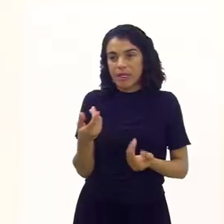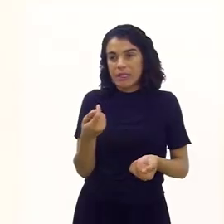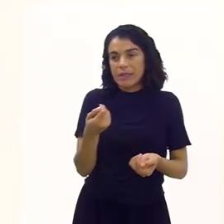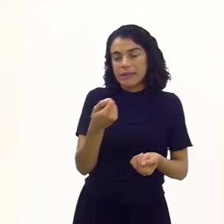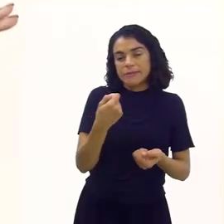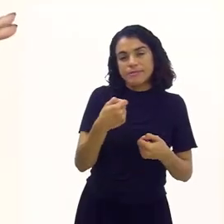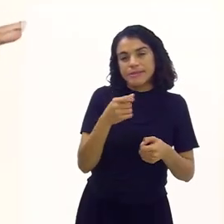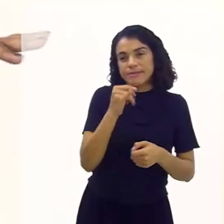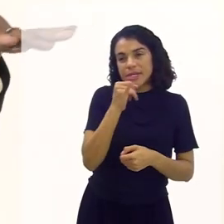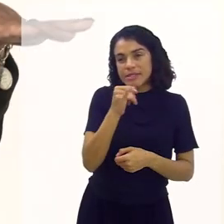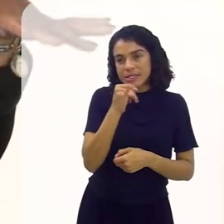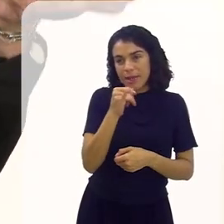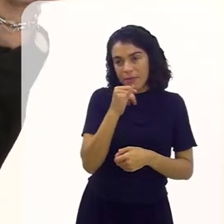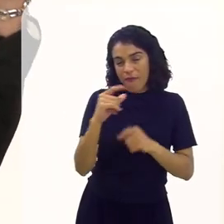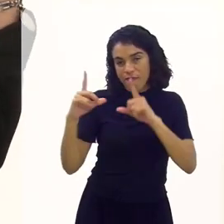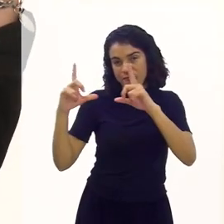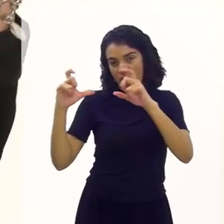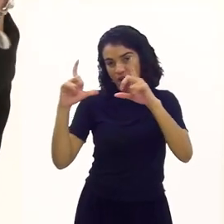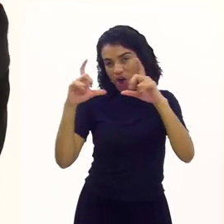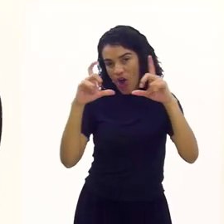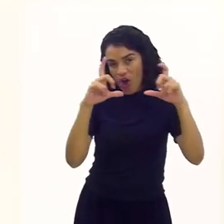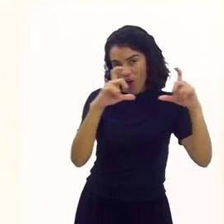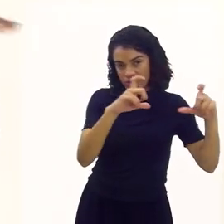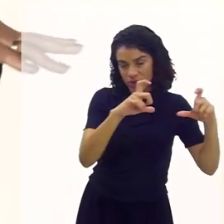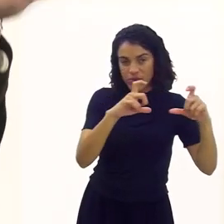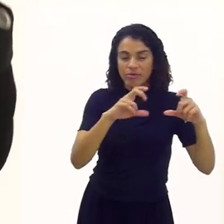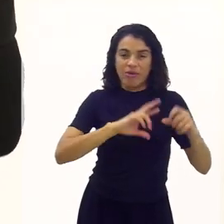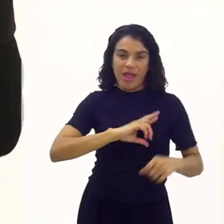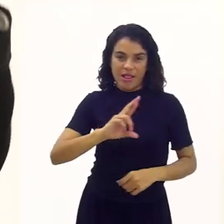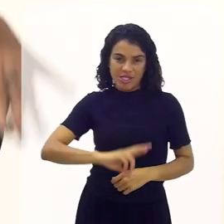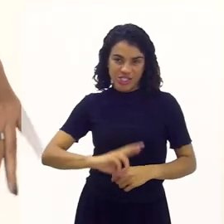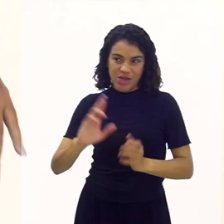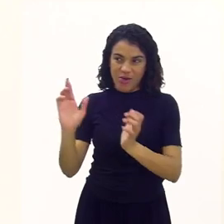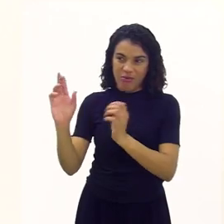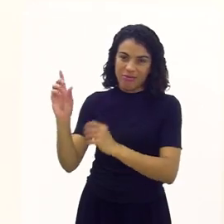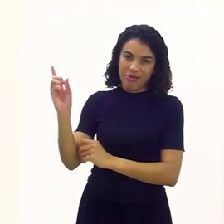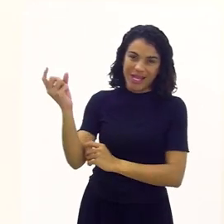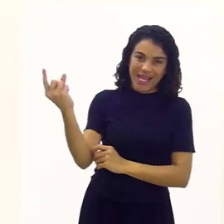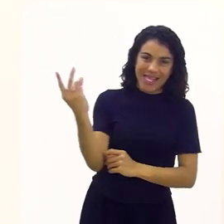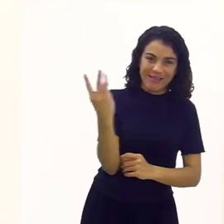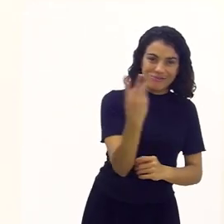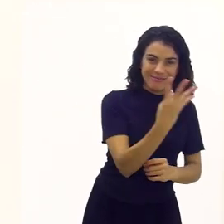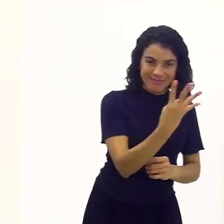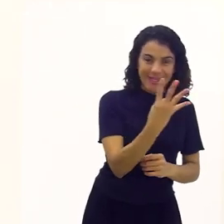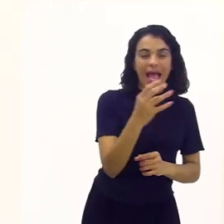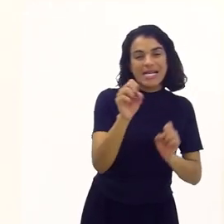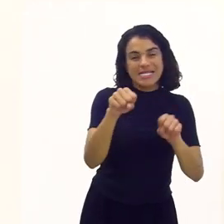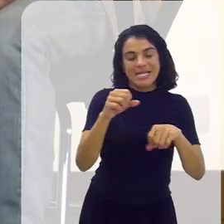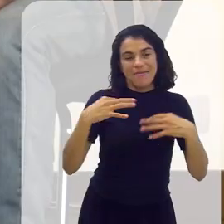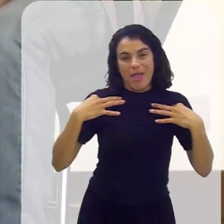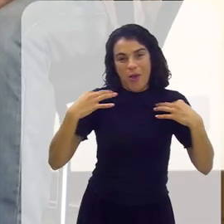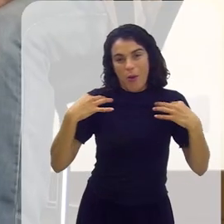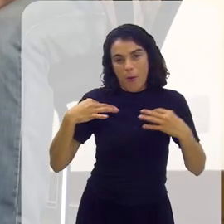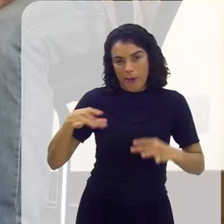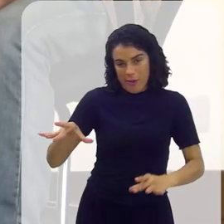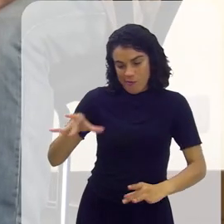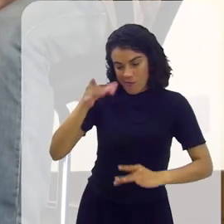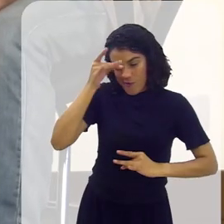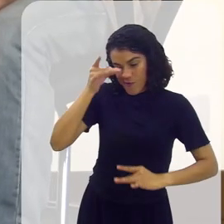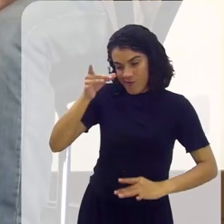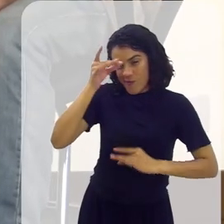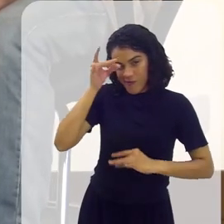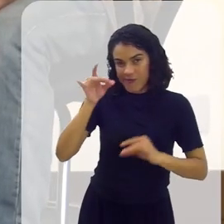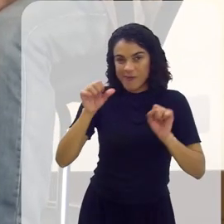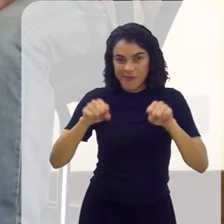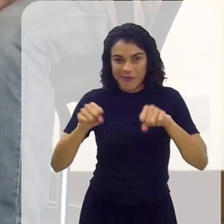ele vai ter que ter uma foto de cada religião para que ele possa fazer o bonequinho dentro daquela roupinha. Ah, sim. Da